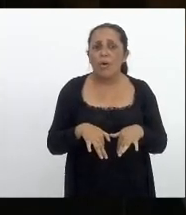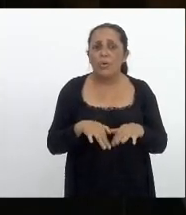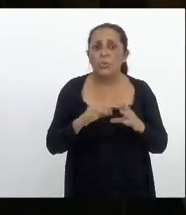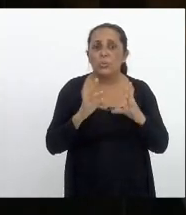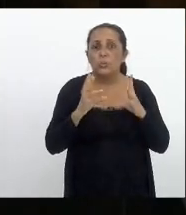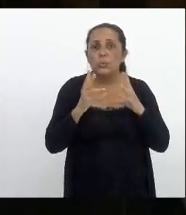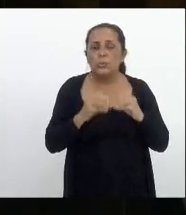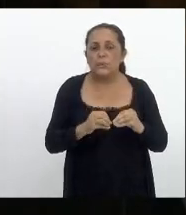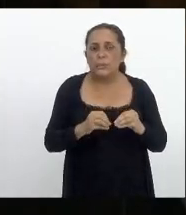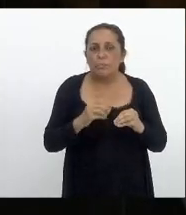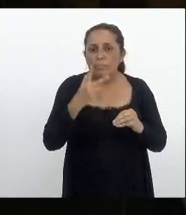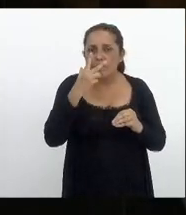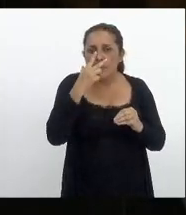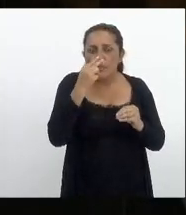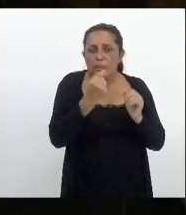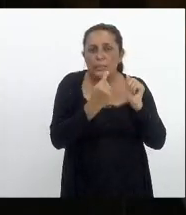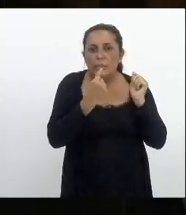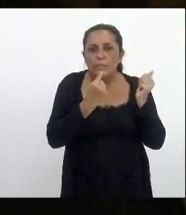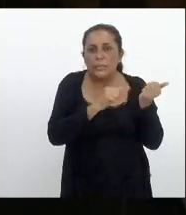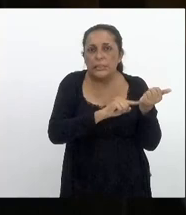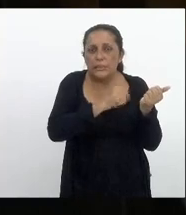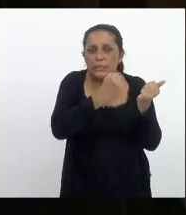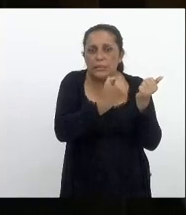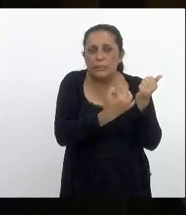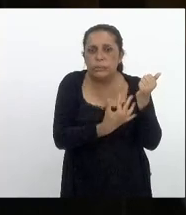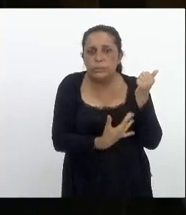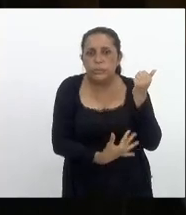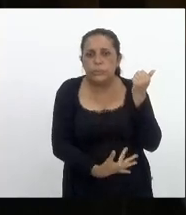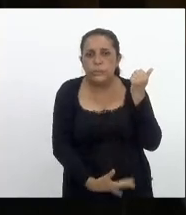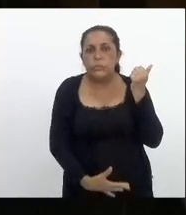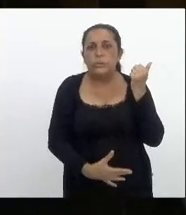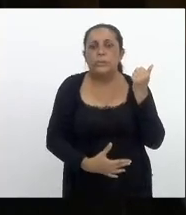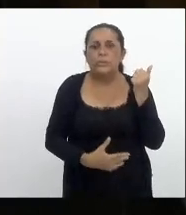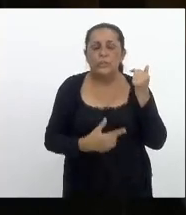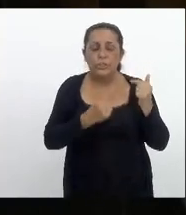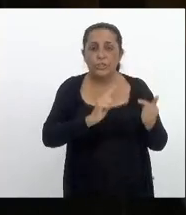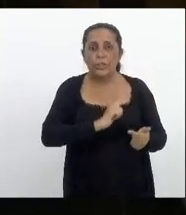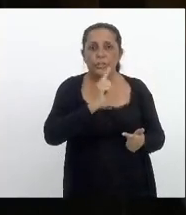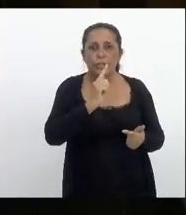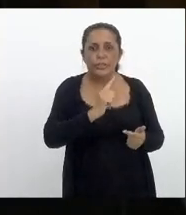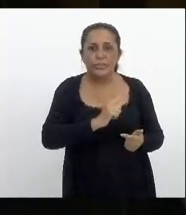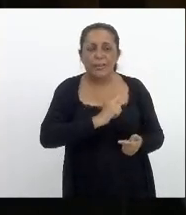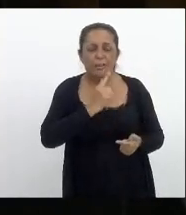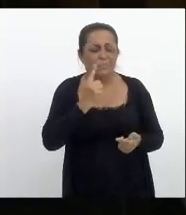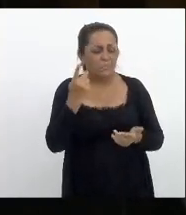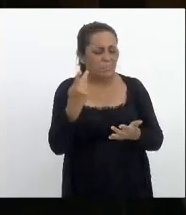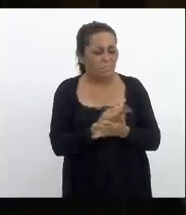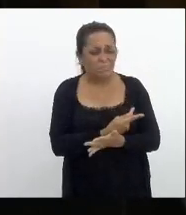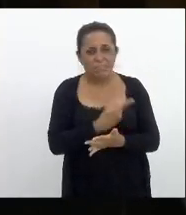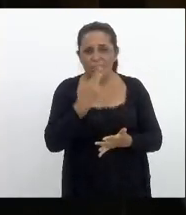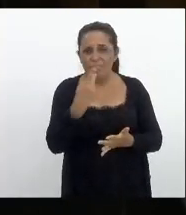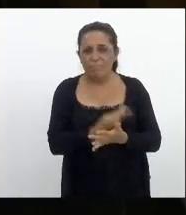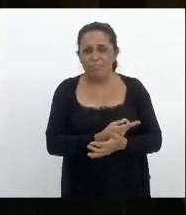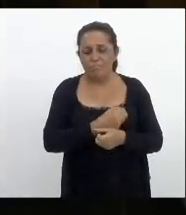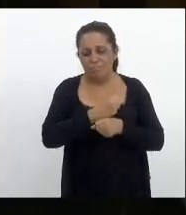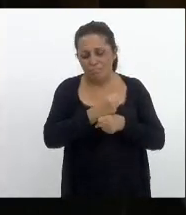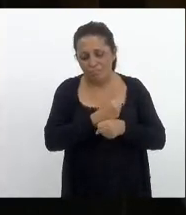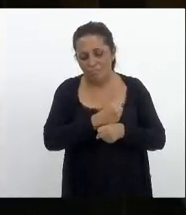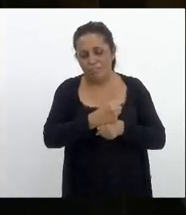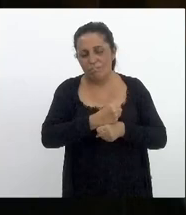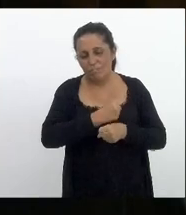sangrando numa gestão que vem perpetuando irregularidades ano